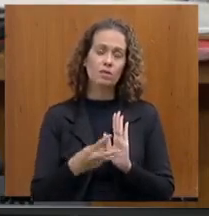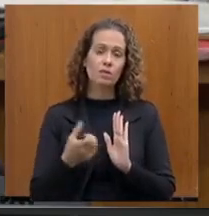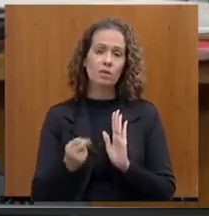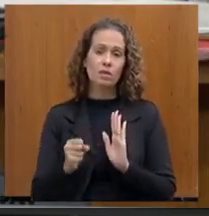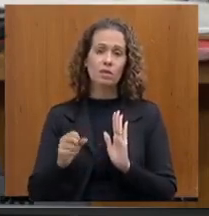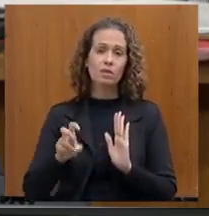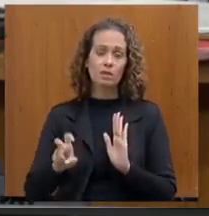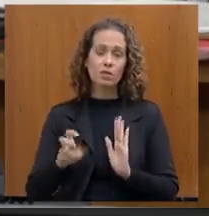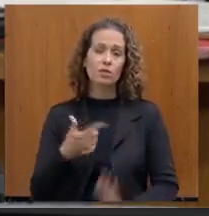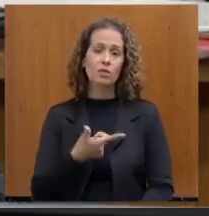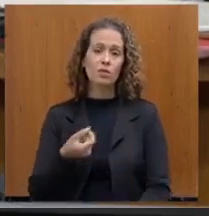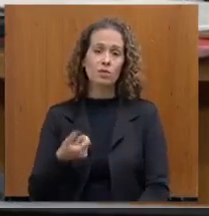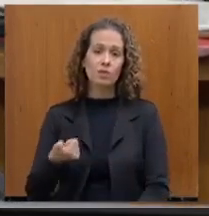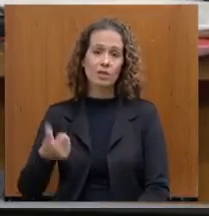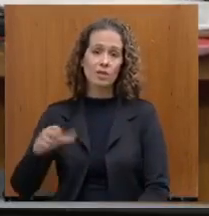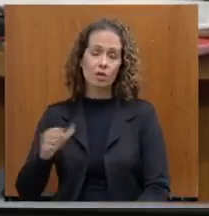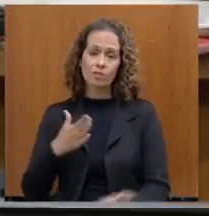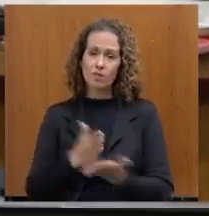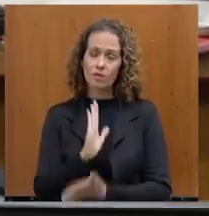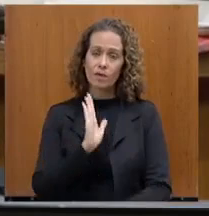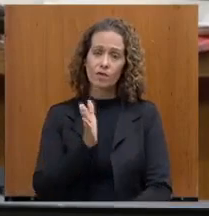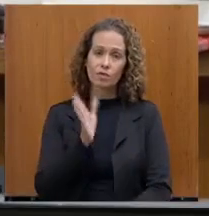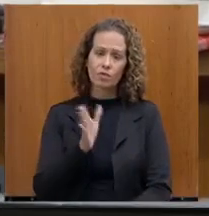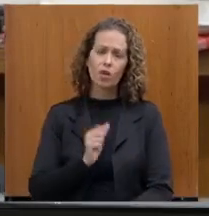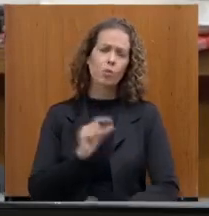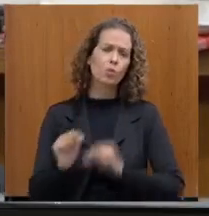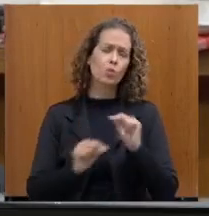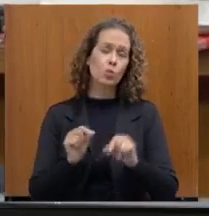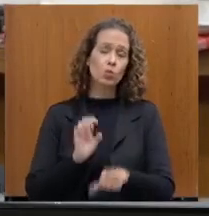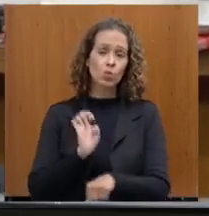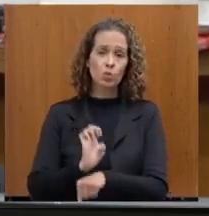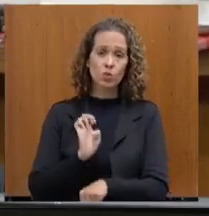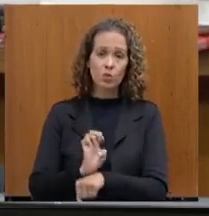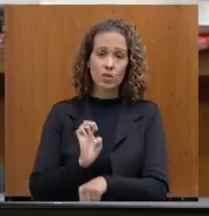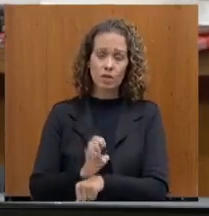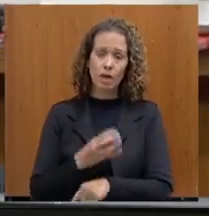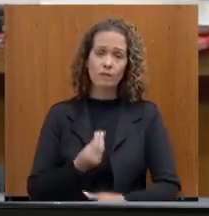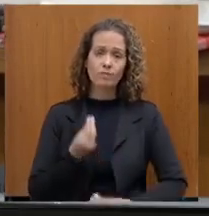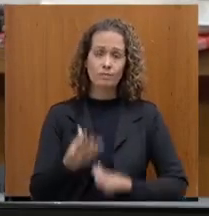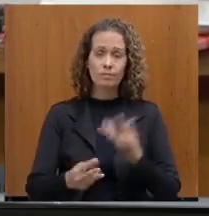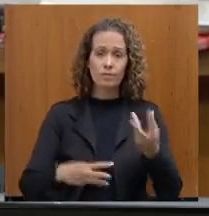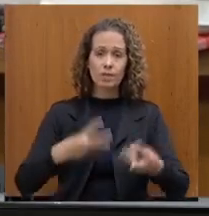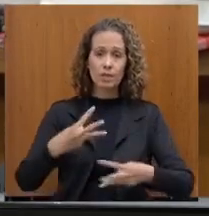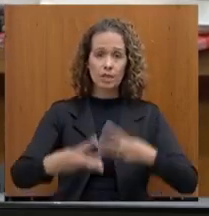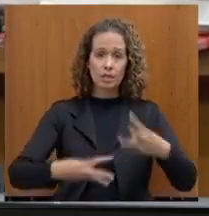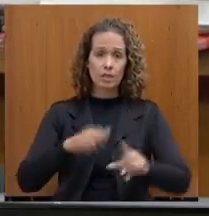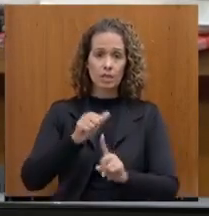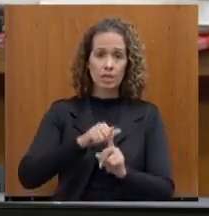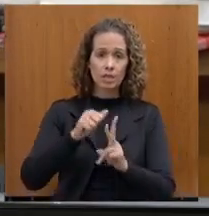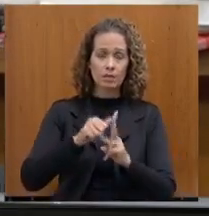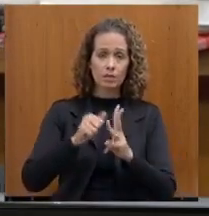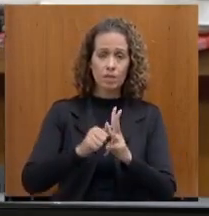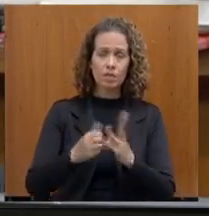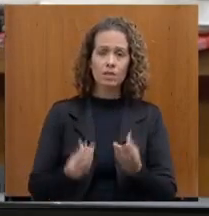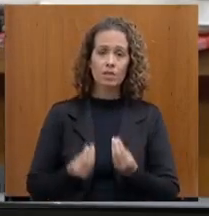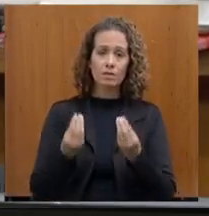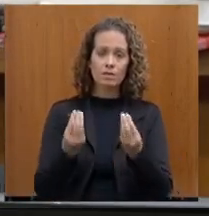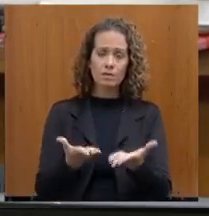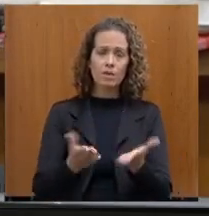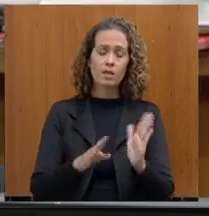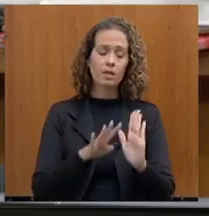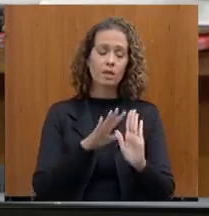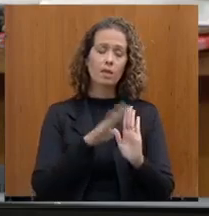em que o Estado, o Poder Executivo envia trimestralmente à Assembleia Legislativa, todos os, a relação